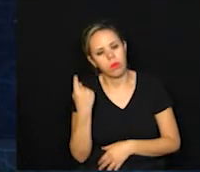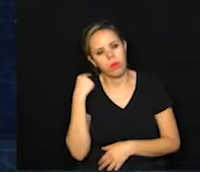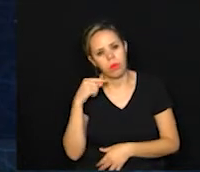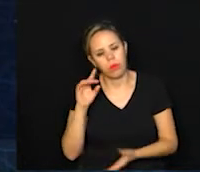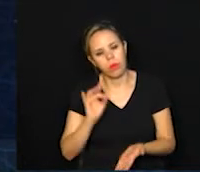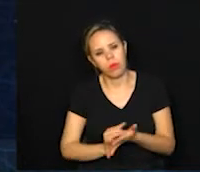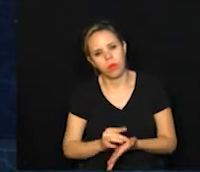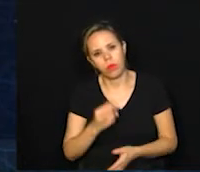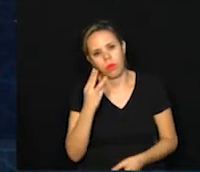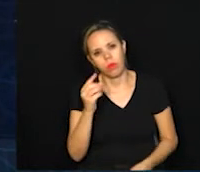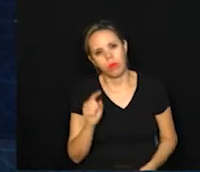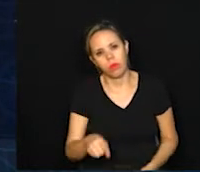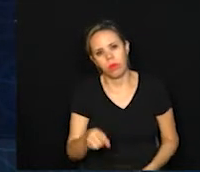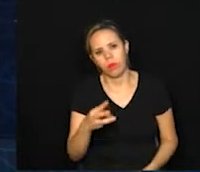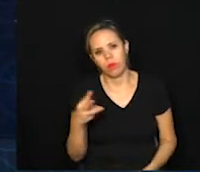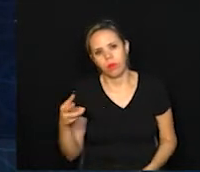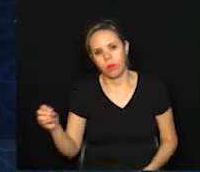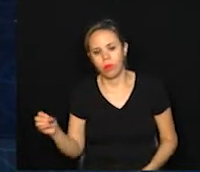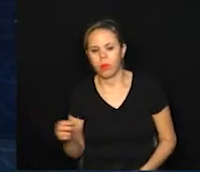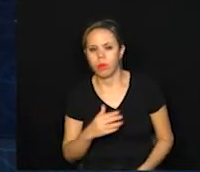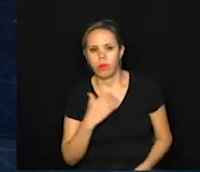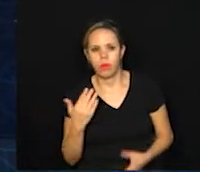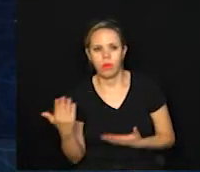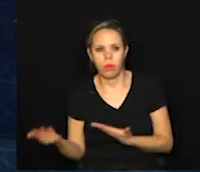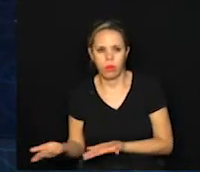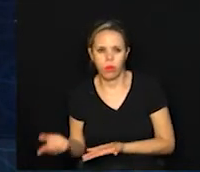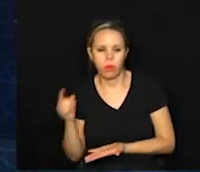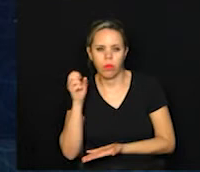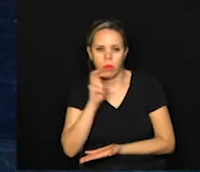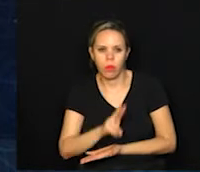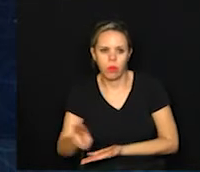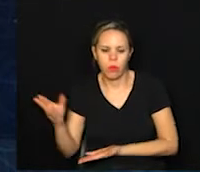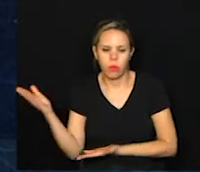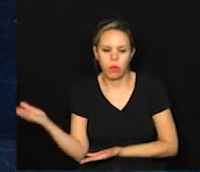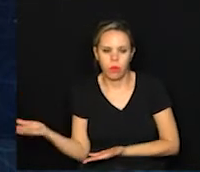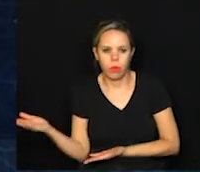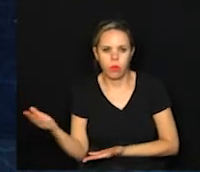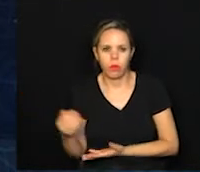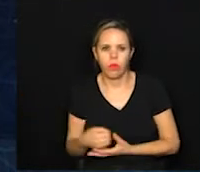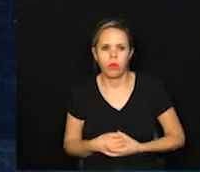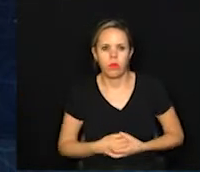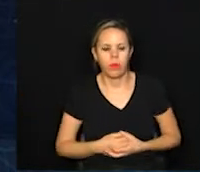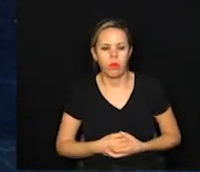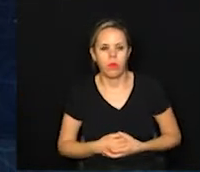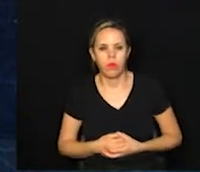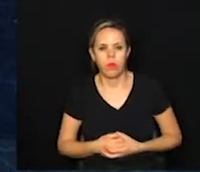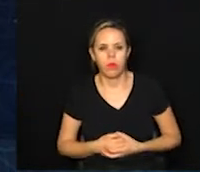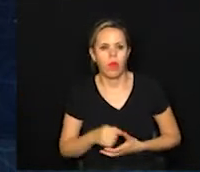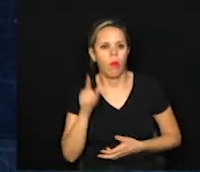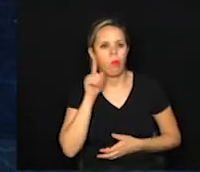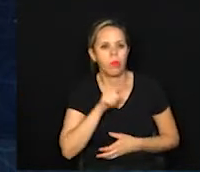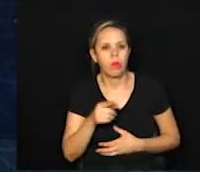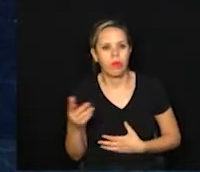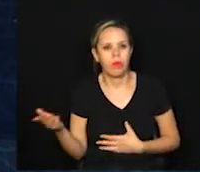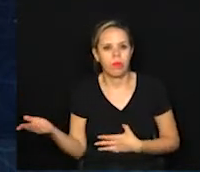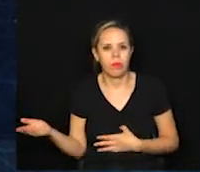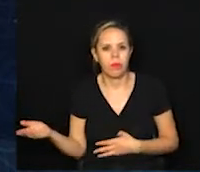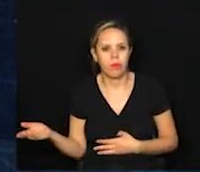confirmou 3.330 óbitos. Sumaré, 759. Americana,